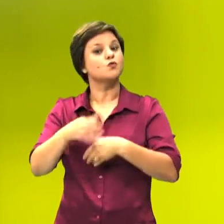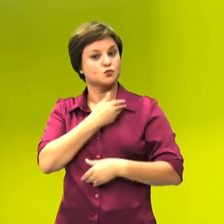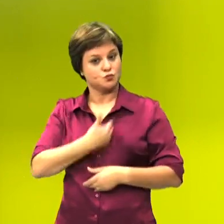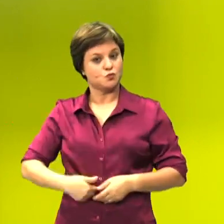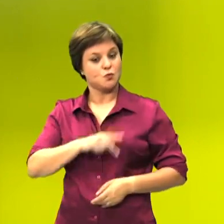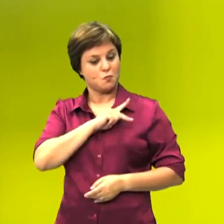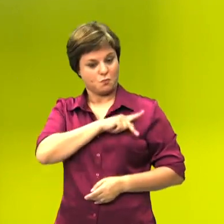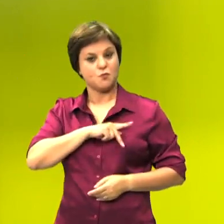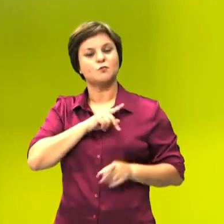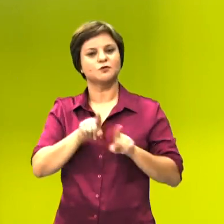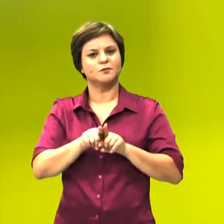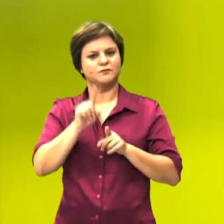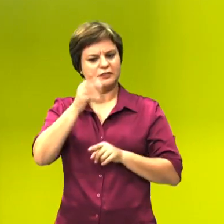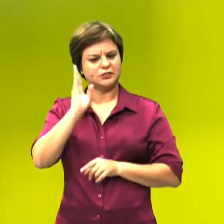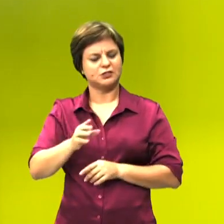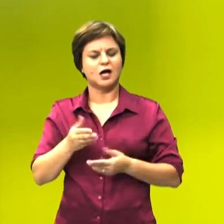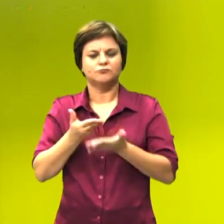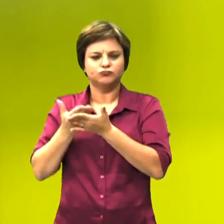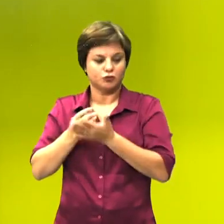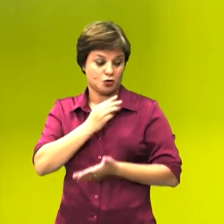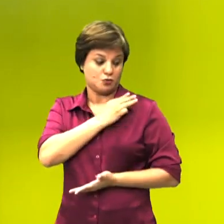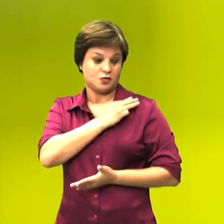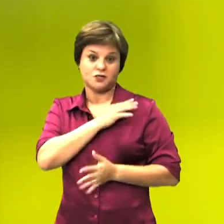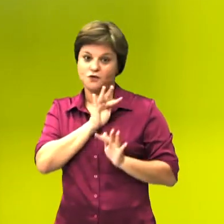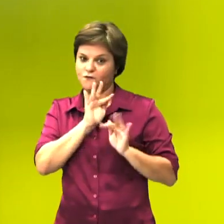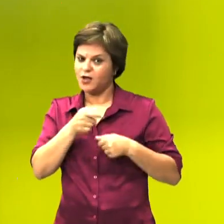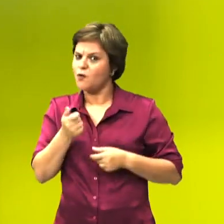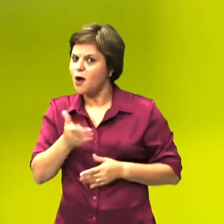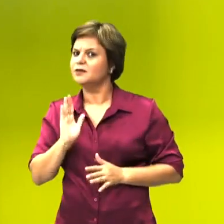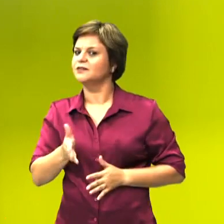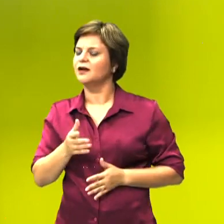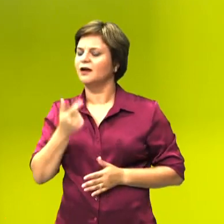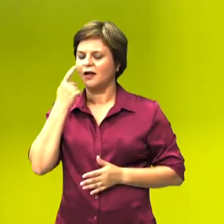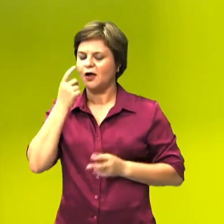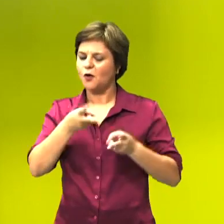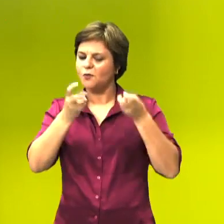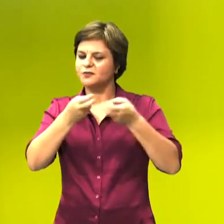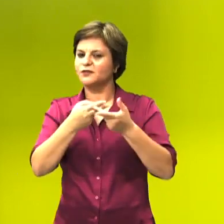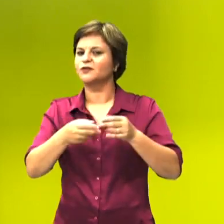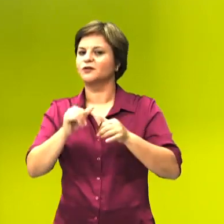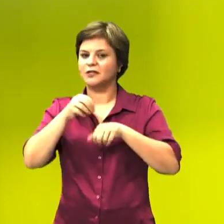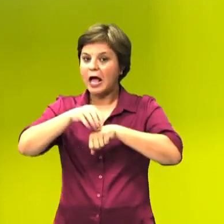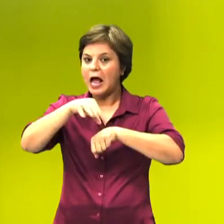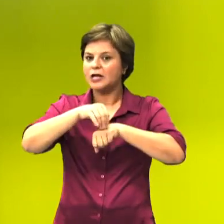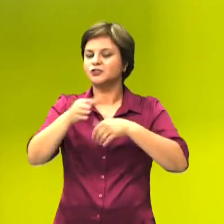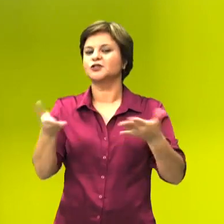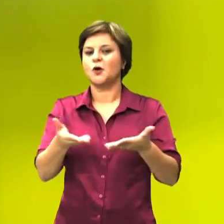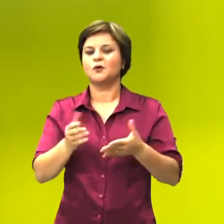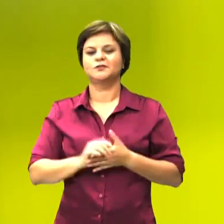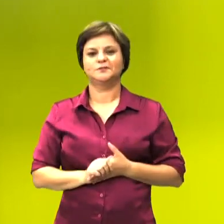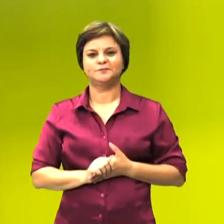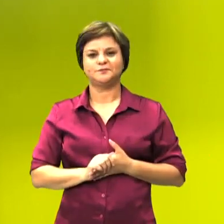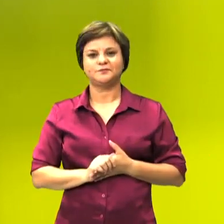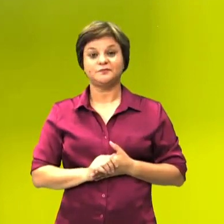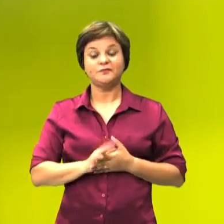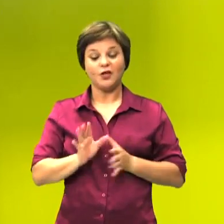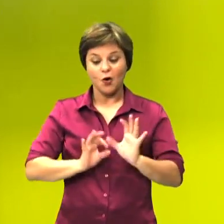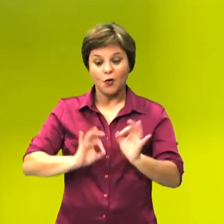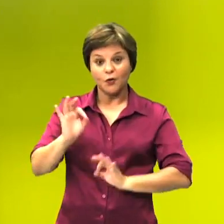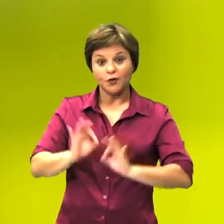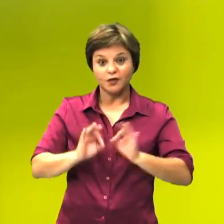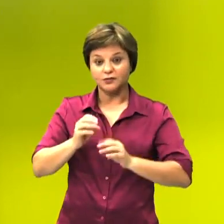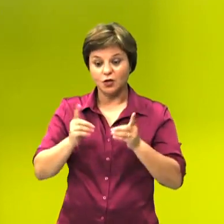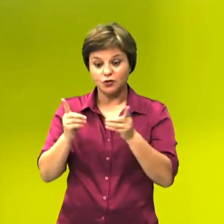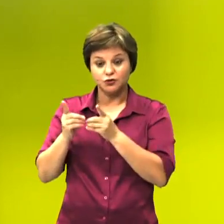atento, você que está no terceirão aí, já está anotando o que a gente está falando para vocês. Preparei uma forma